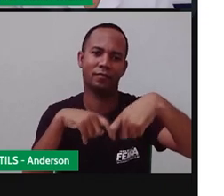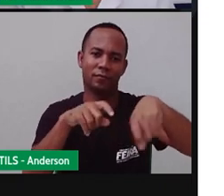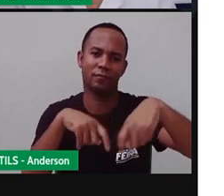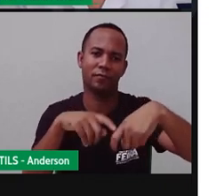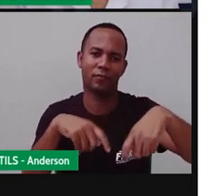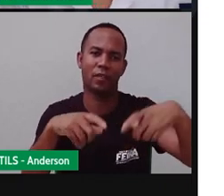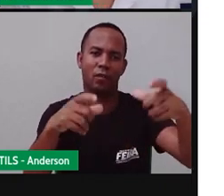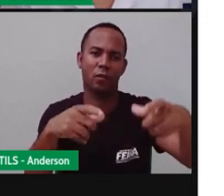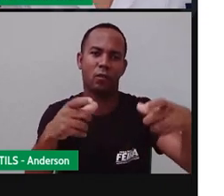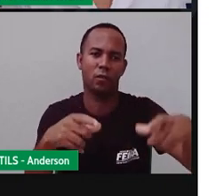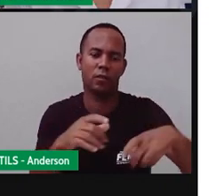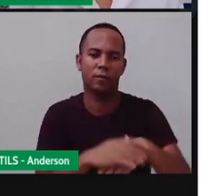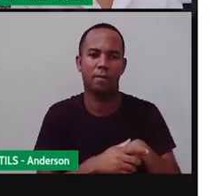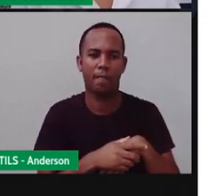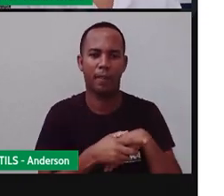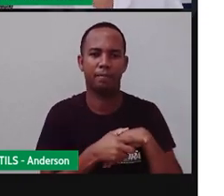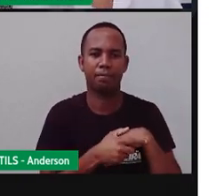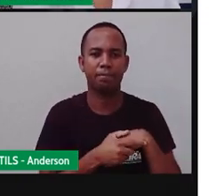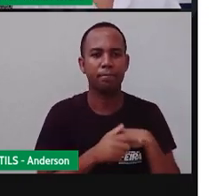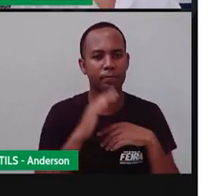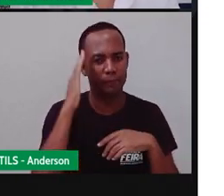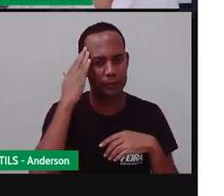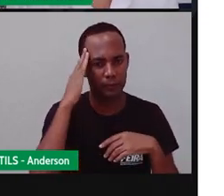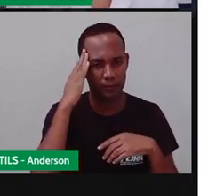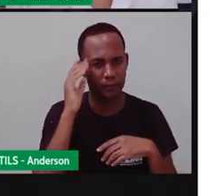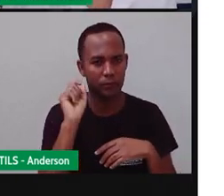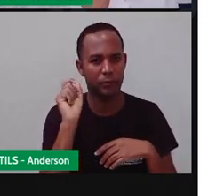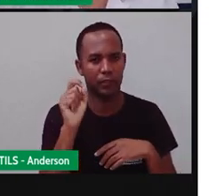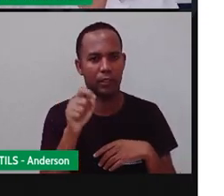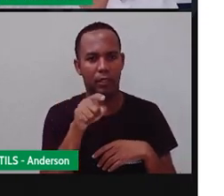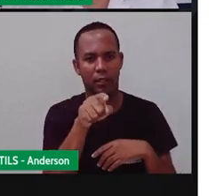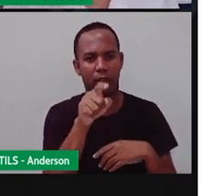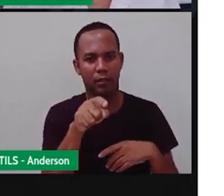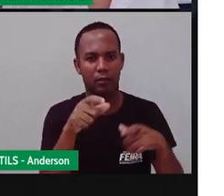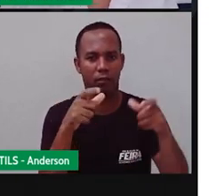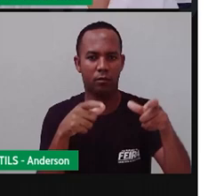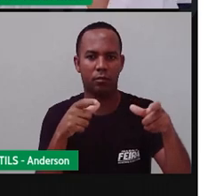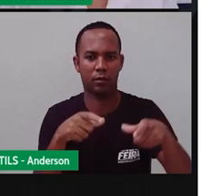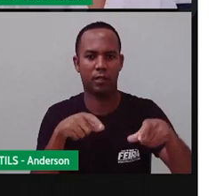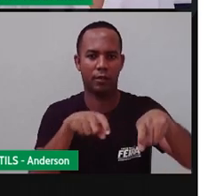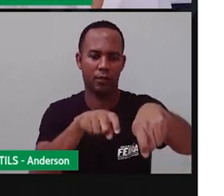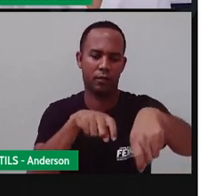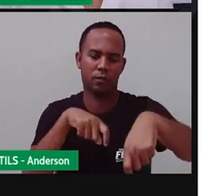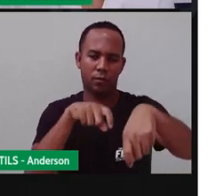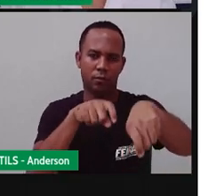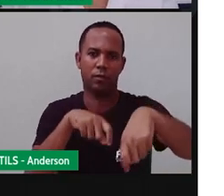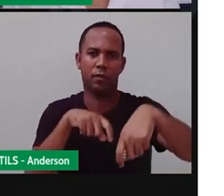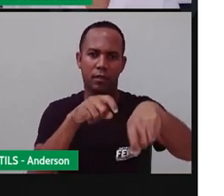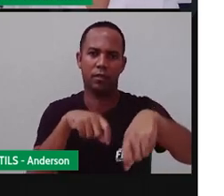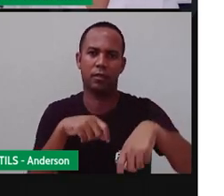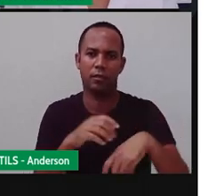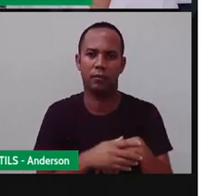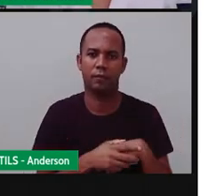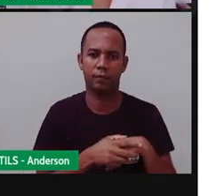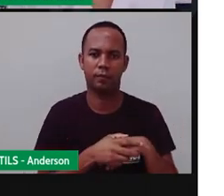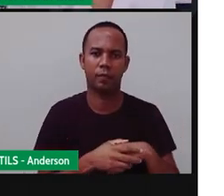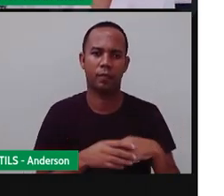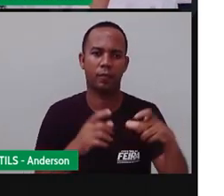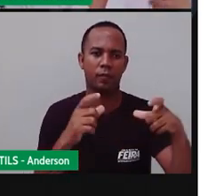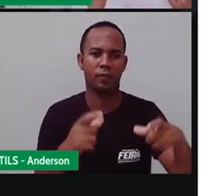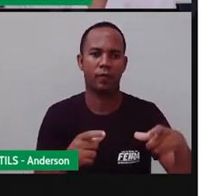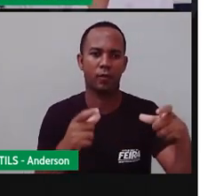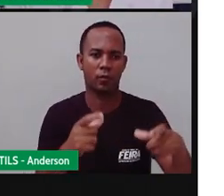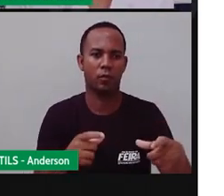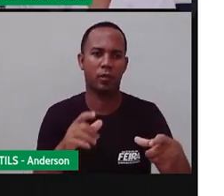Rural. Então, dá a entender que a América, ele está onde? Na zona rural, não é isso? Ou em um local,